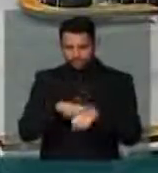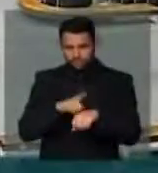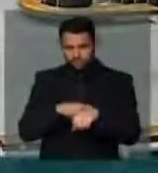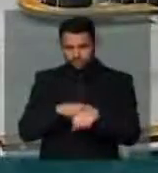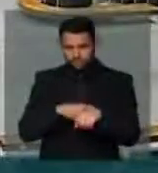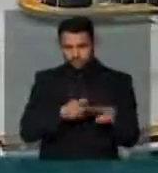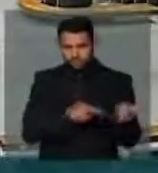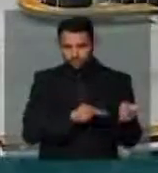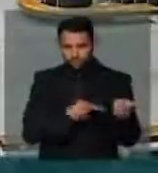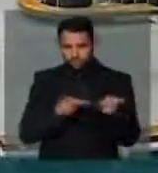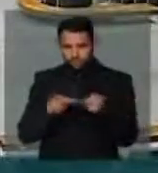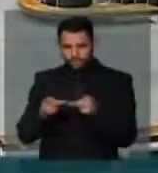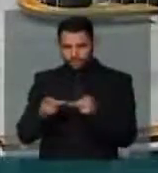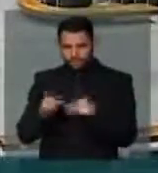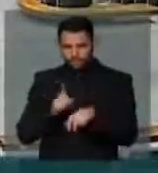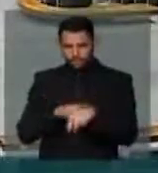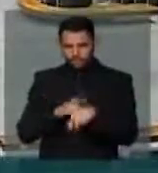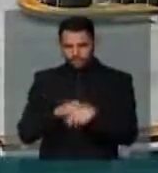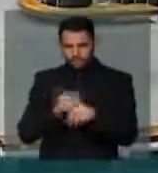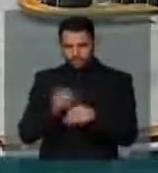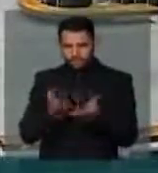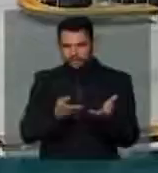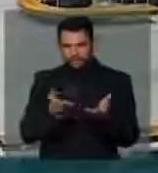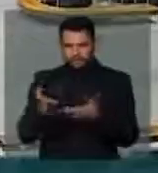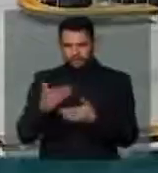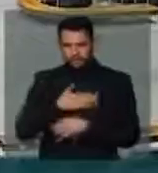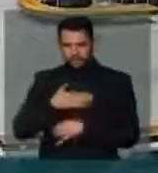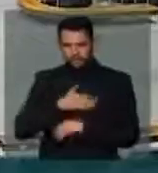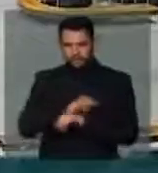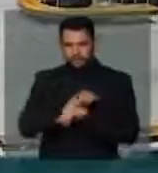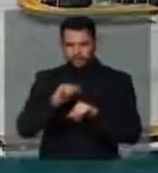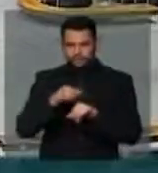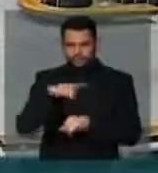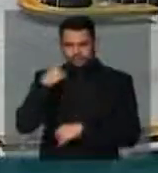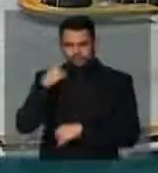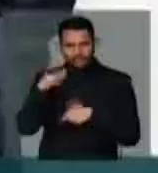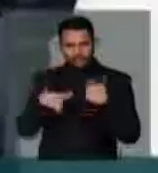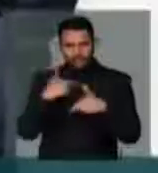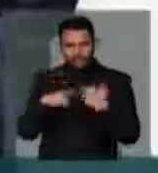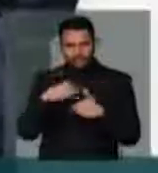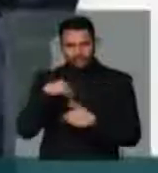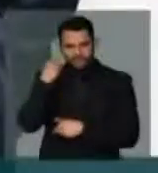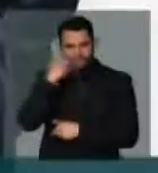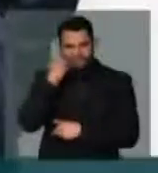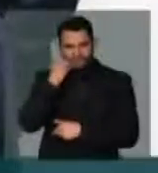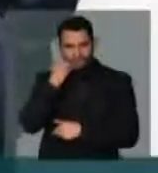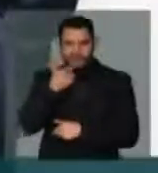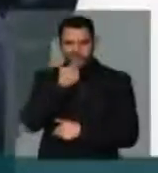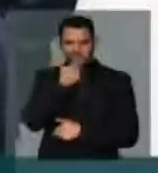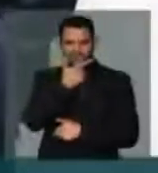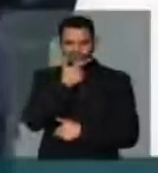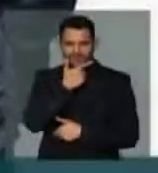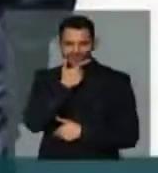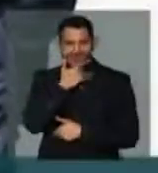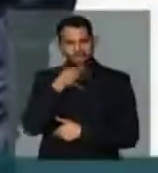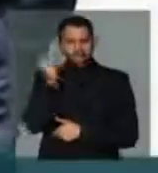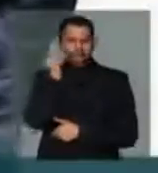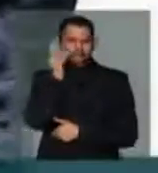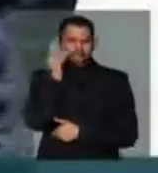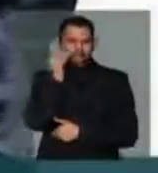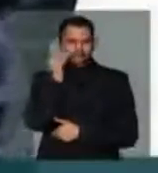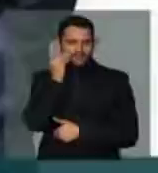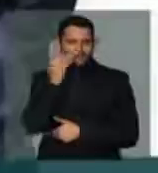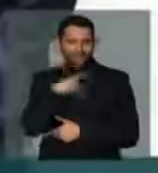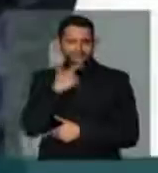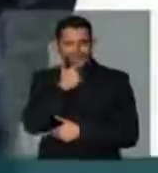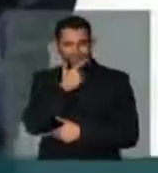eu quero convidar, eu vou levar ali para a cantina, convidar os parlamentares, as pessoas que estão trabalhando, para degustar esse queijo e atestar o nosso discurso aqui,